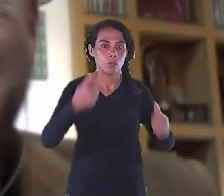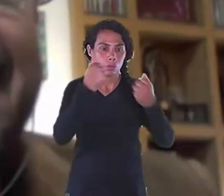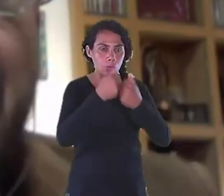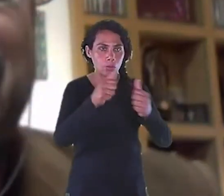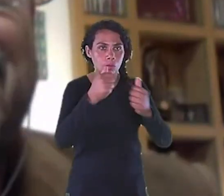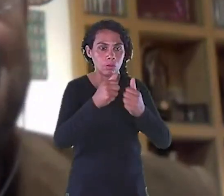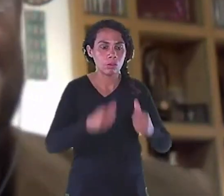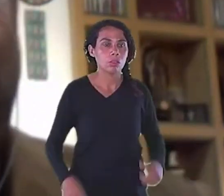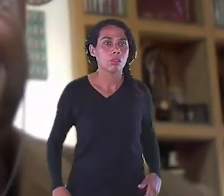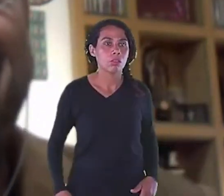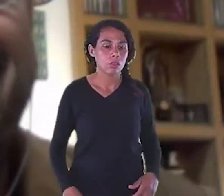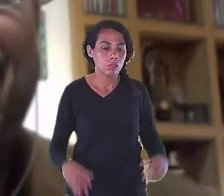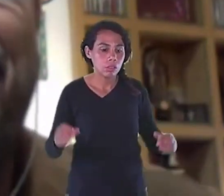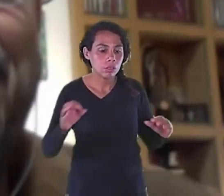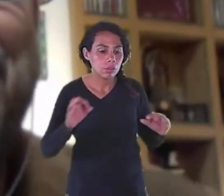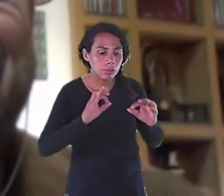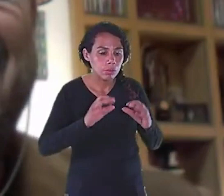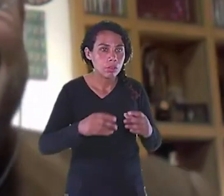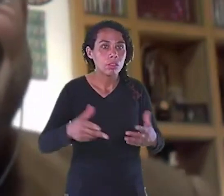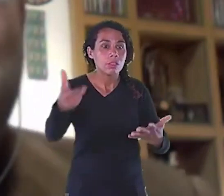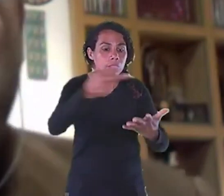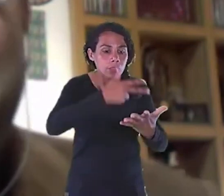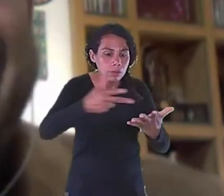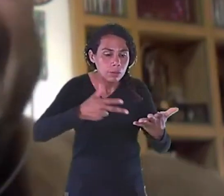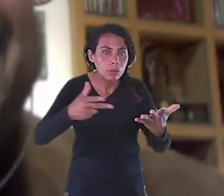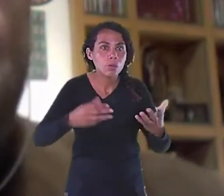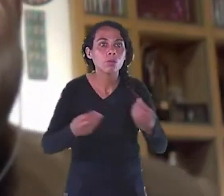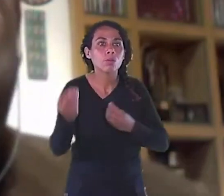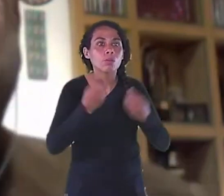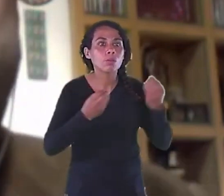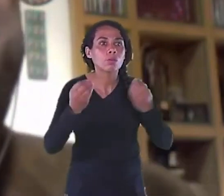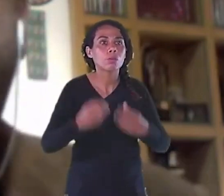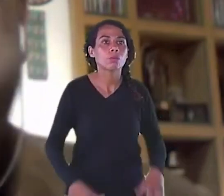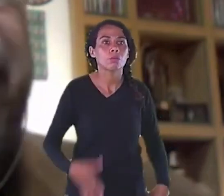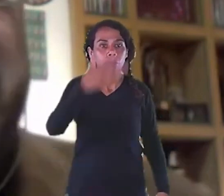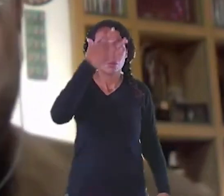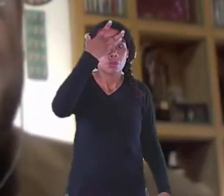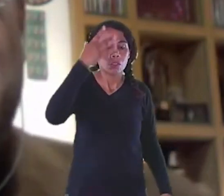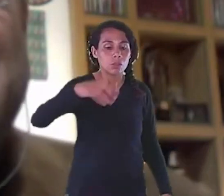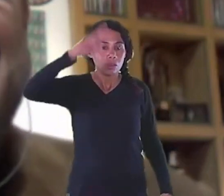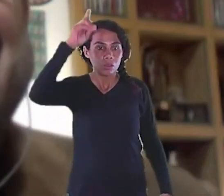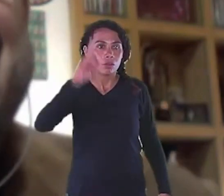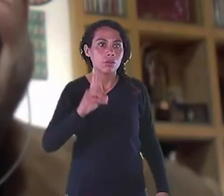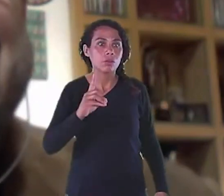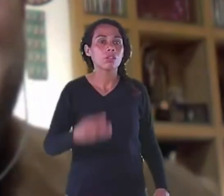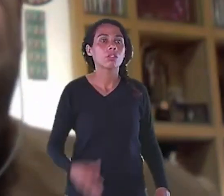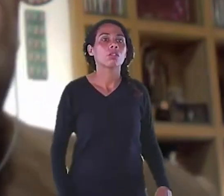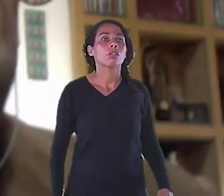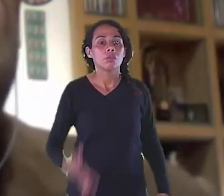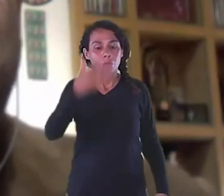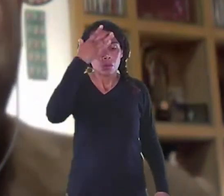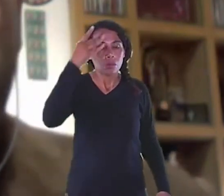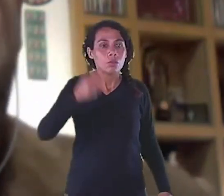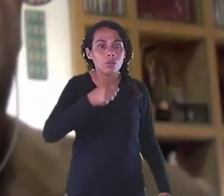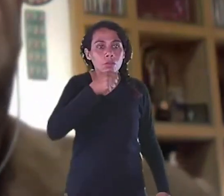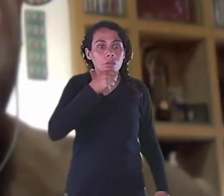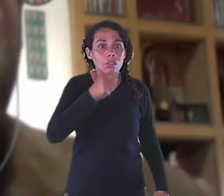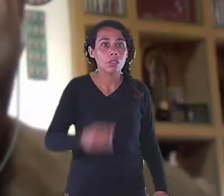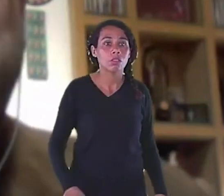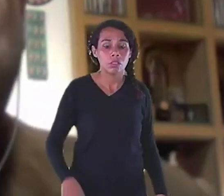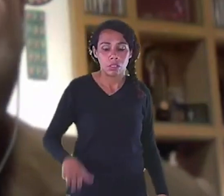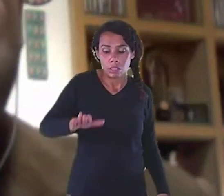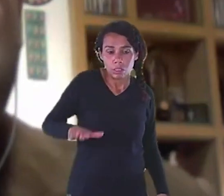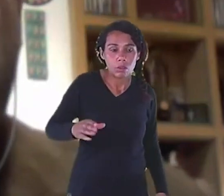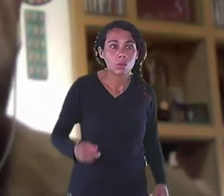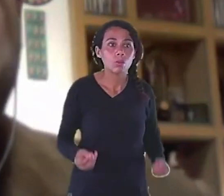Daquela época Existia telefone No ficha Com a beleza Que eu jamais tinha visto Na minha vida Esses telefones Tinha ganho O